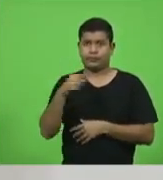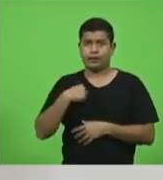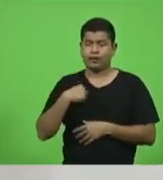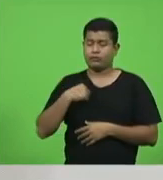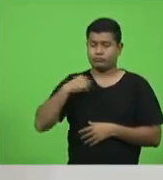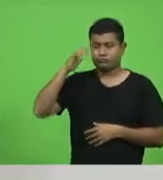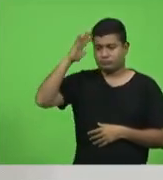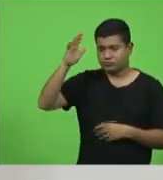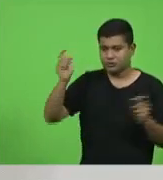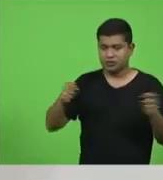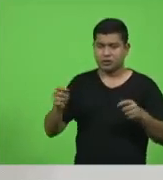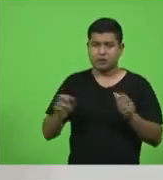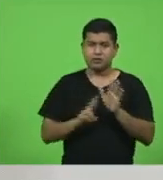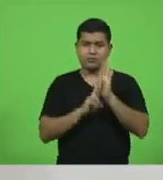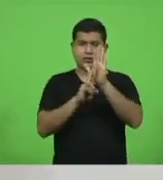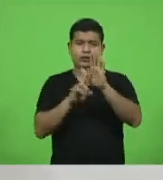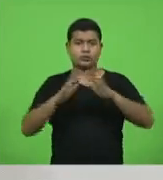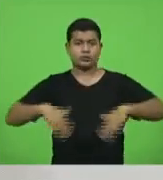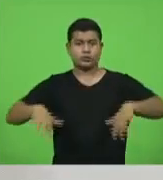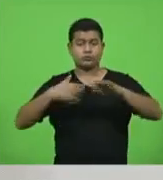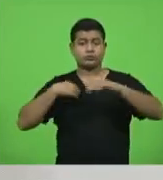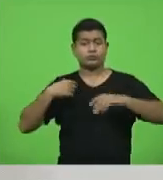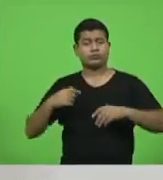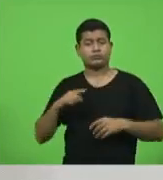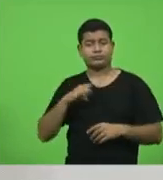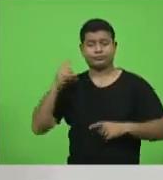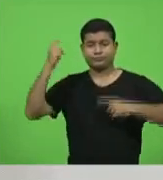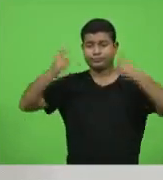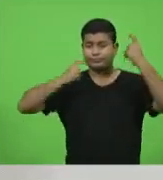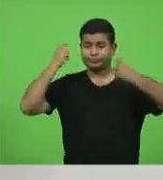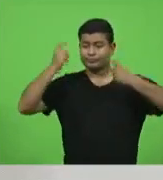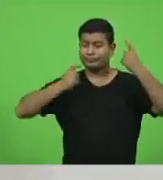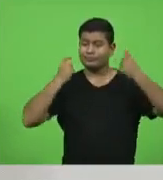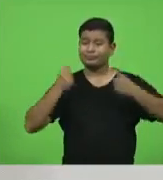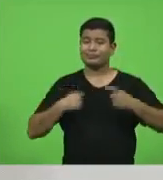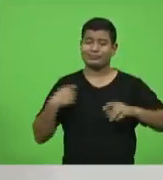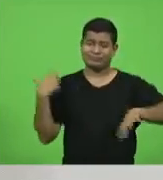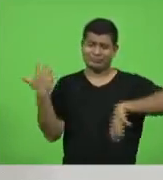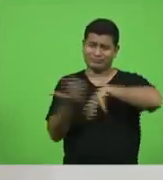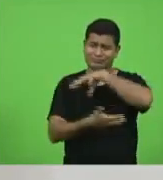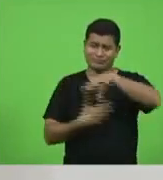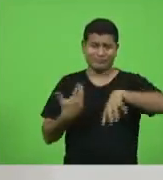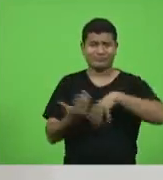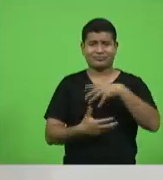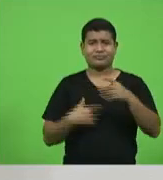todos todos nós preocupados com esse drama do colapso do sistema